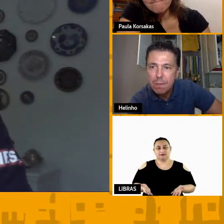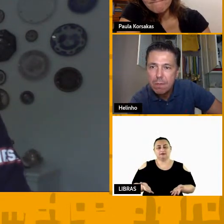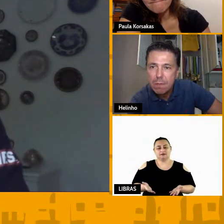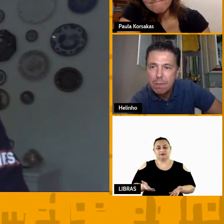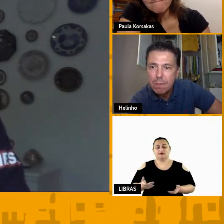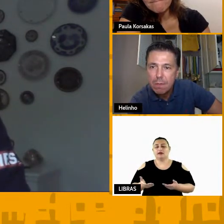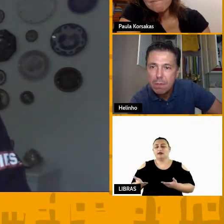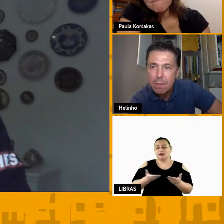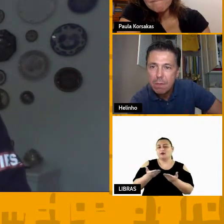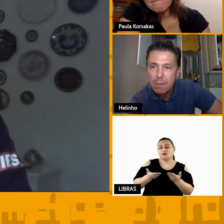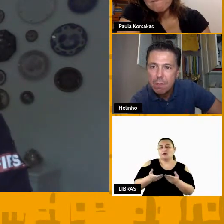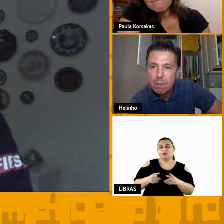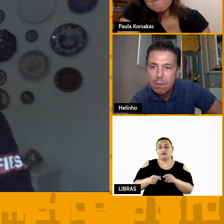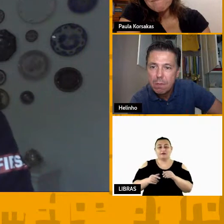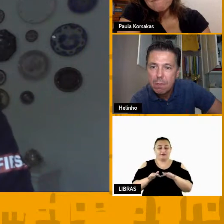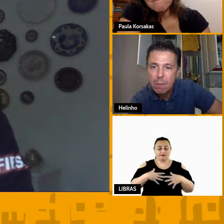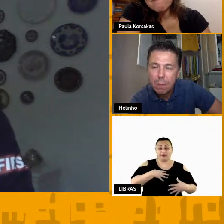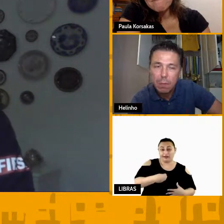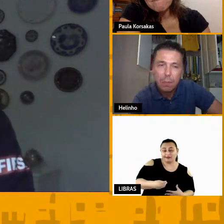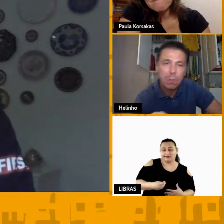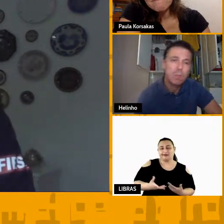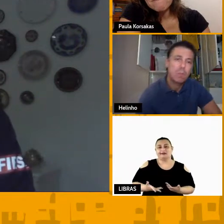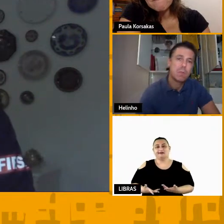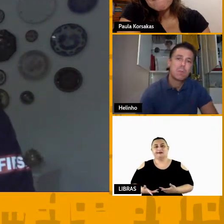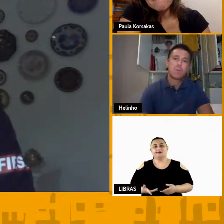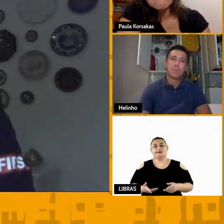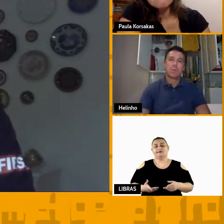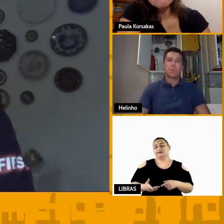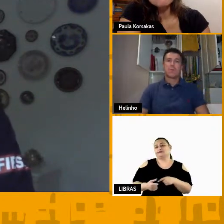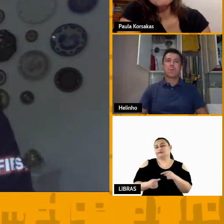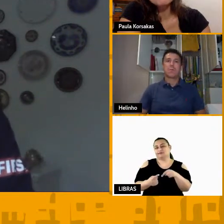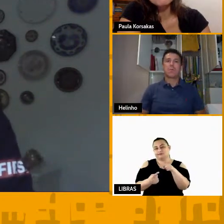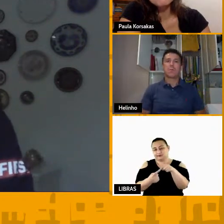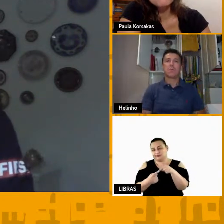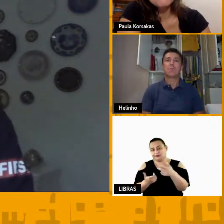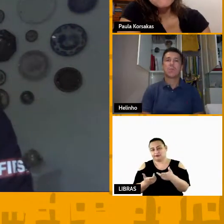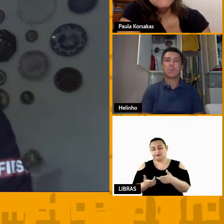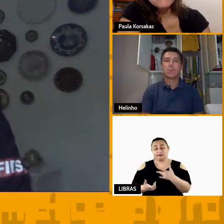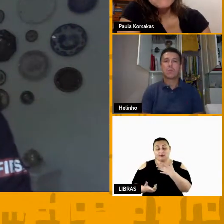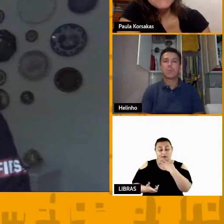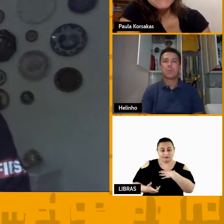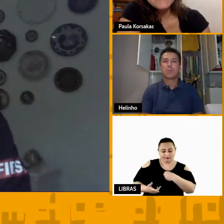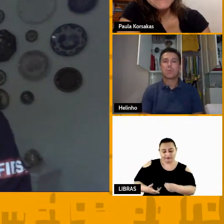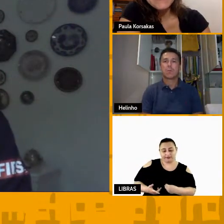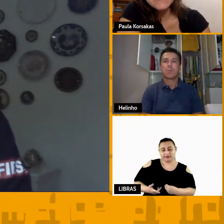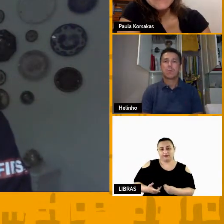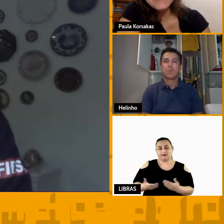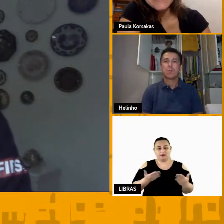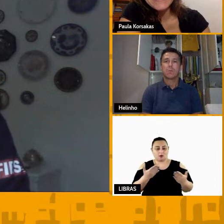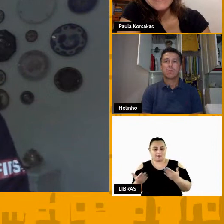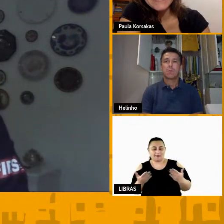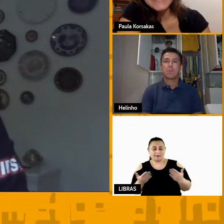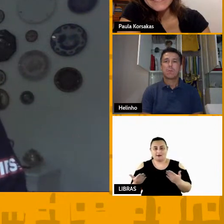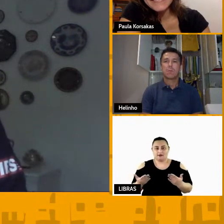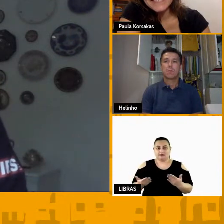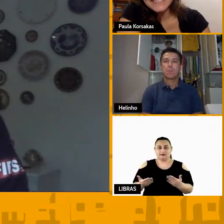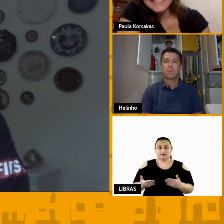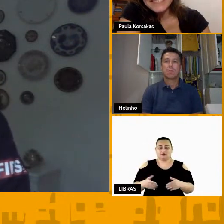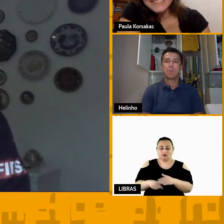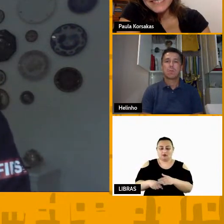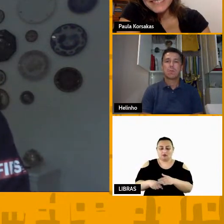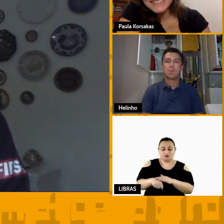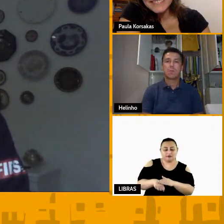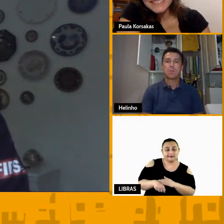como a gente tem em casa com os nossos filhos a gente vai num eu falo com meu filho assim vai num parâmetro vai lá conversar